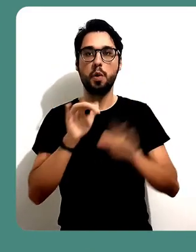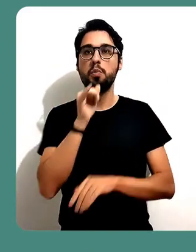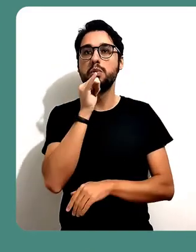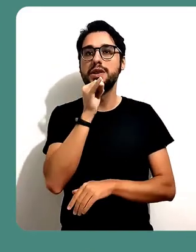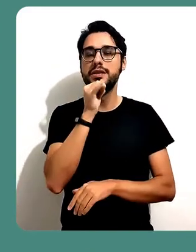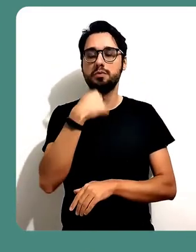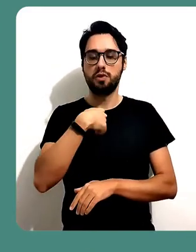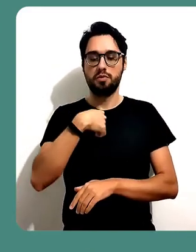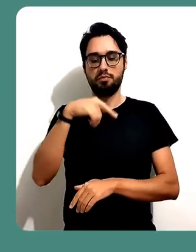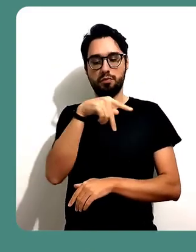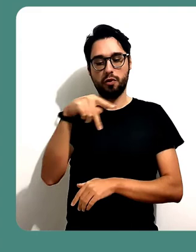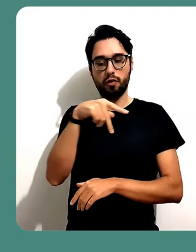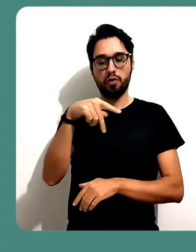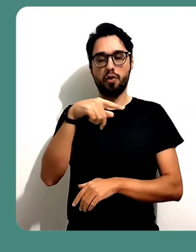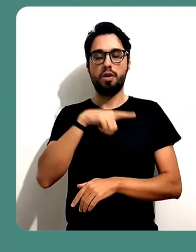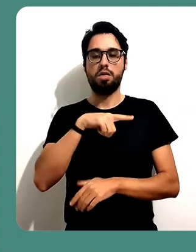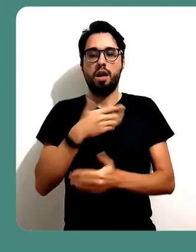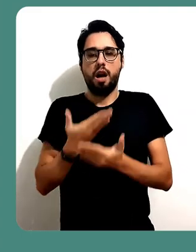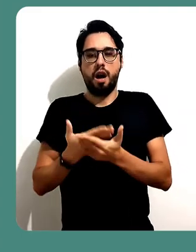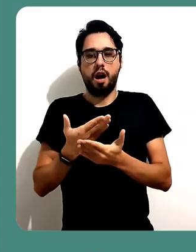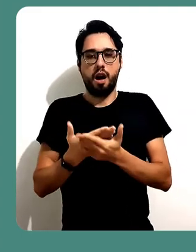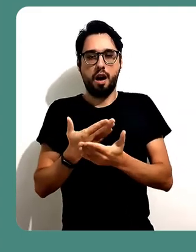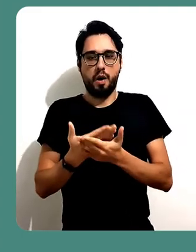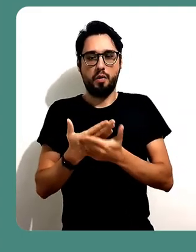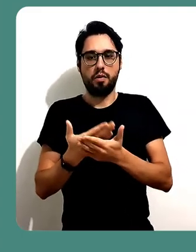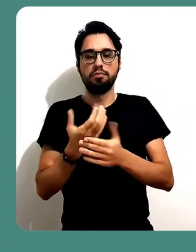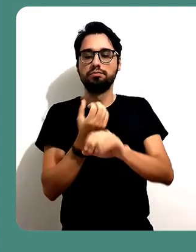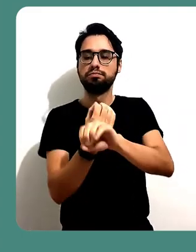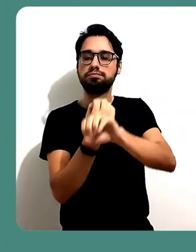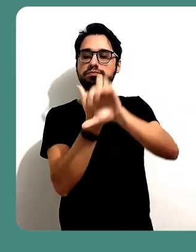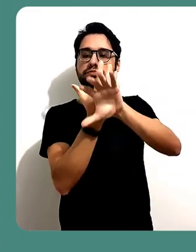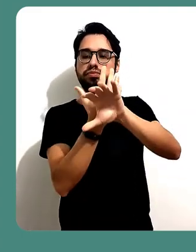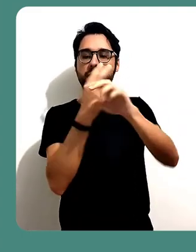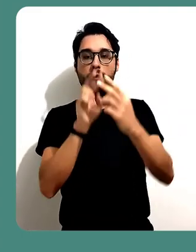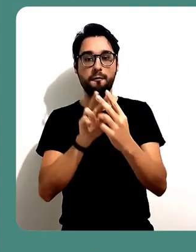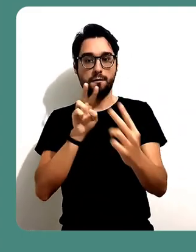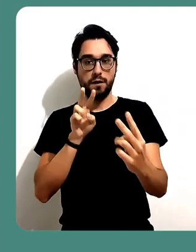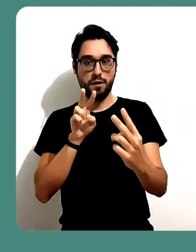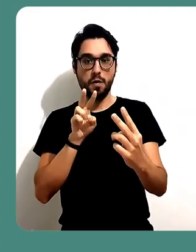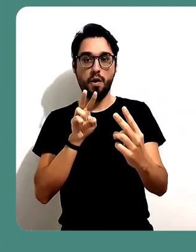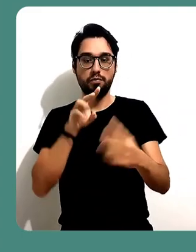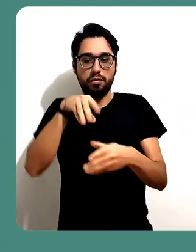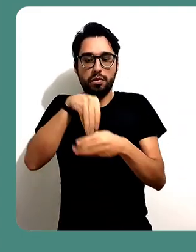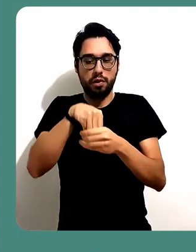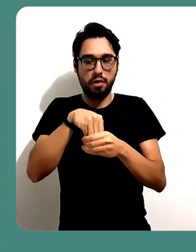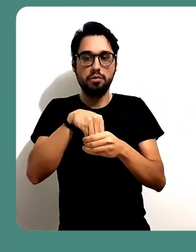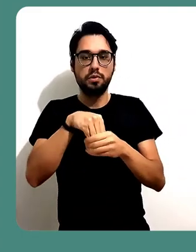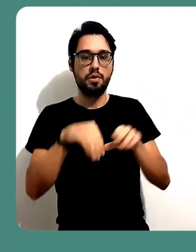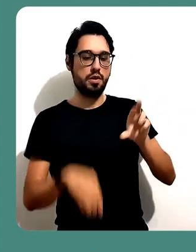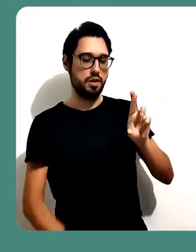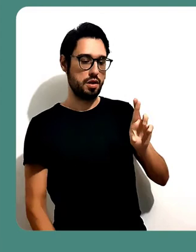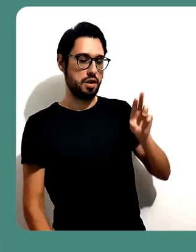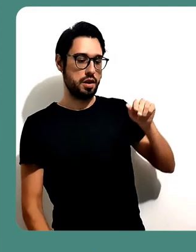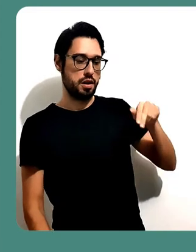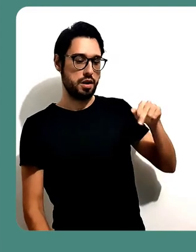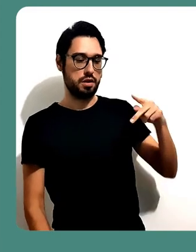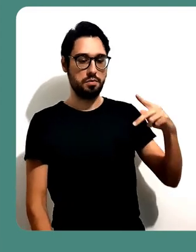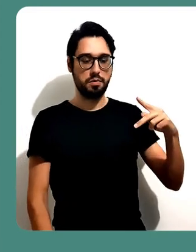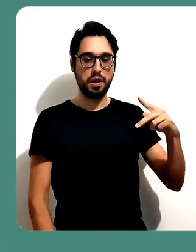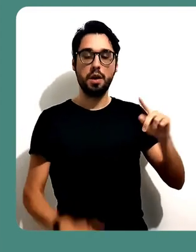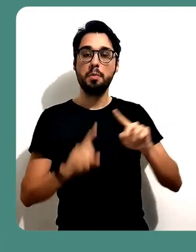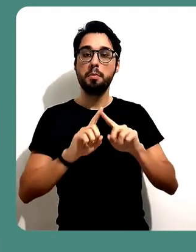alunos para participarem de uma aula remota pela webconferência e você pode atribuir a um aluno